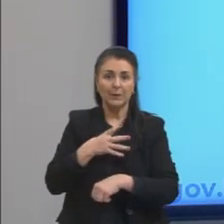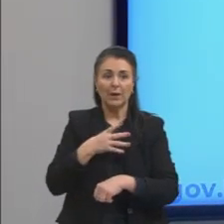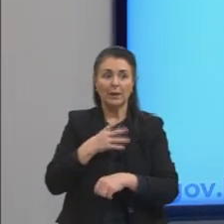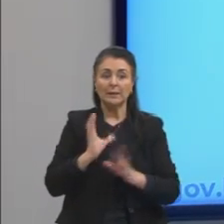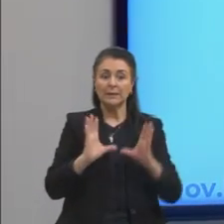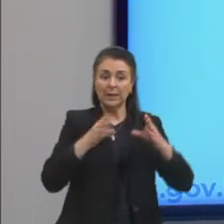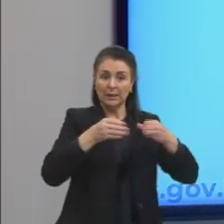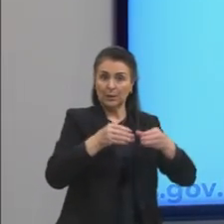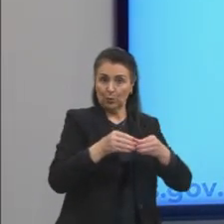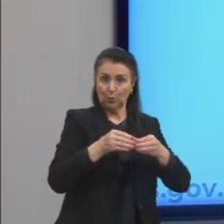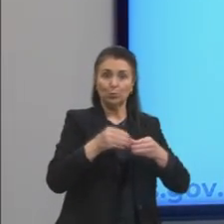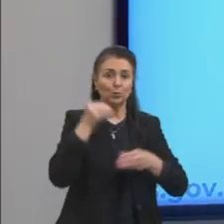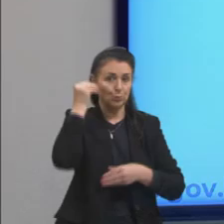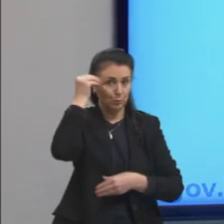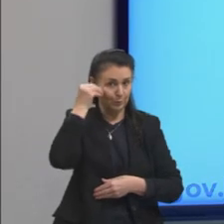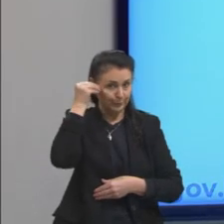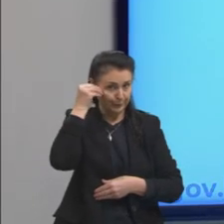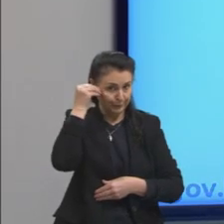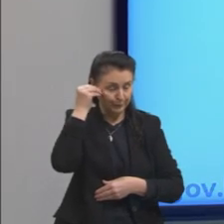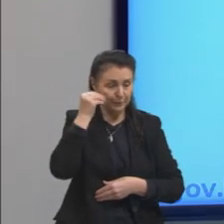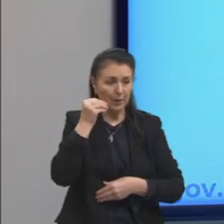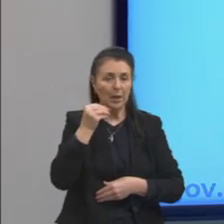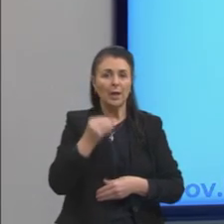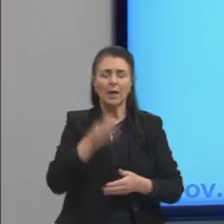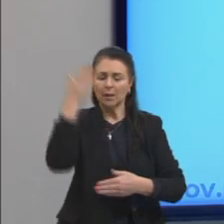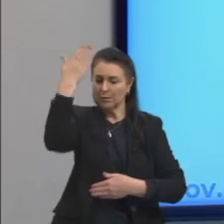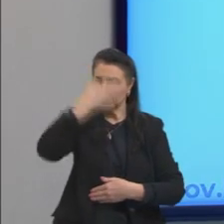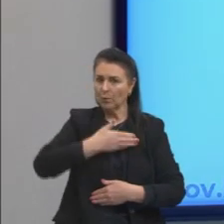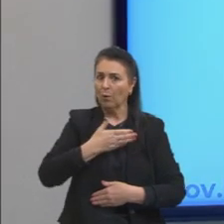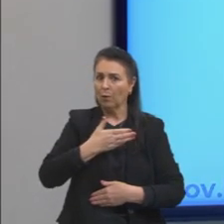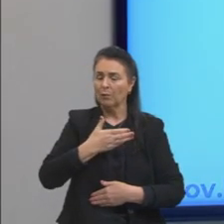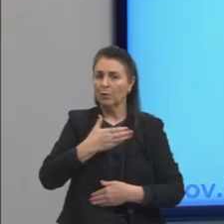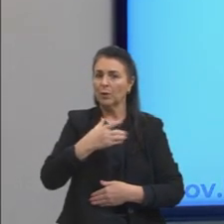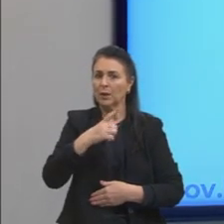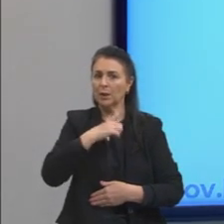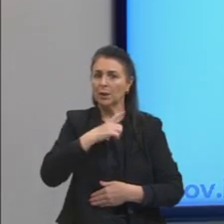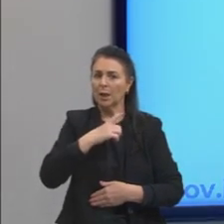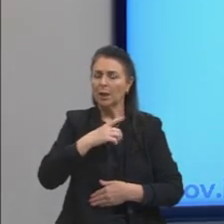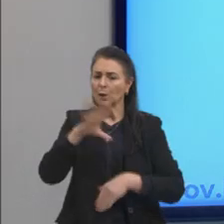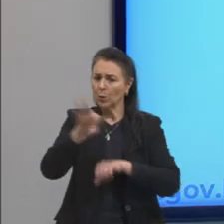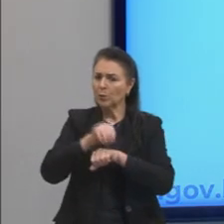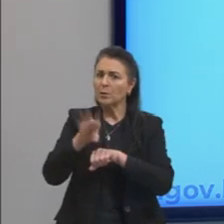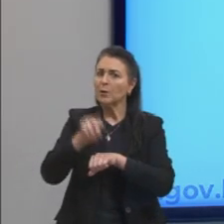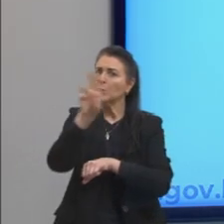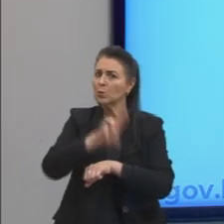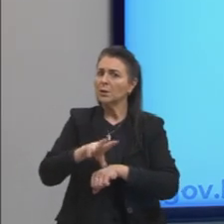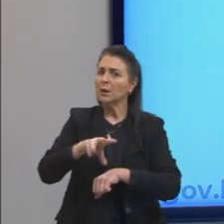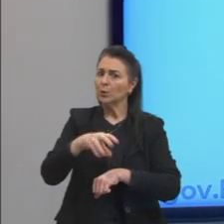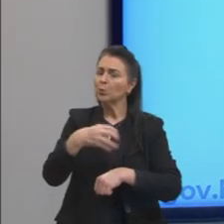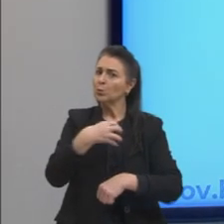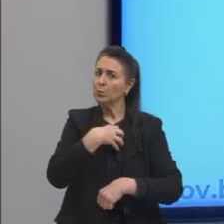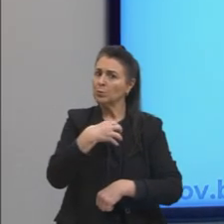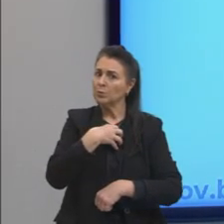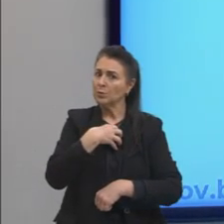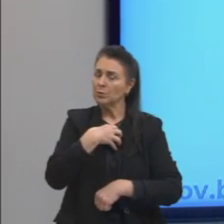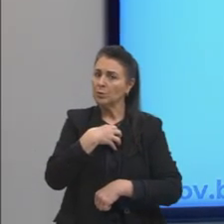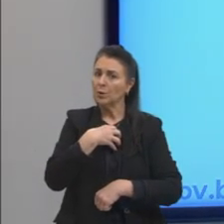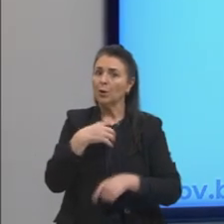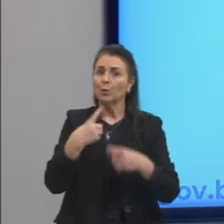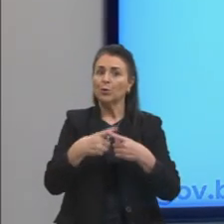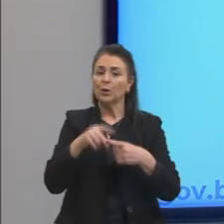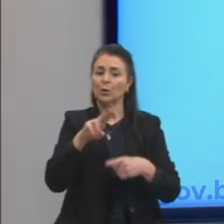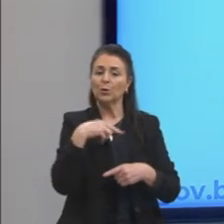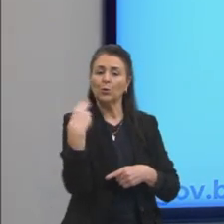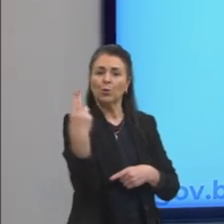que provam que o conhecimento se dá pelos sentidos, aqui está o John Luke, somos uma tábula rasa,